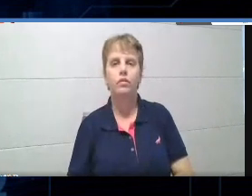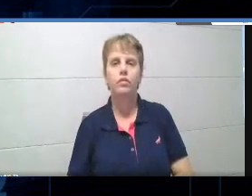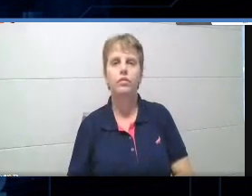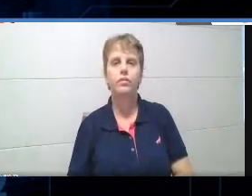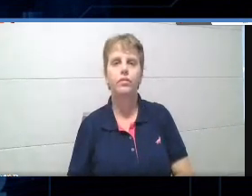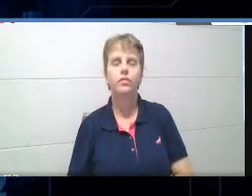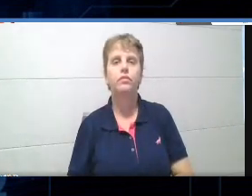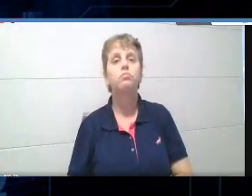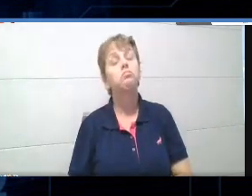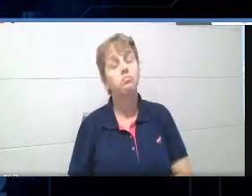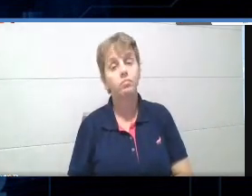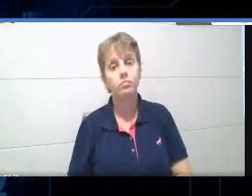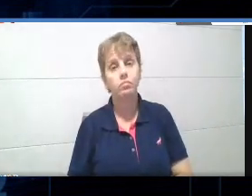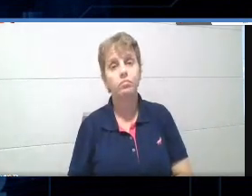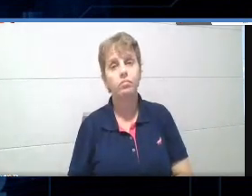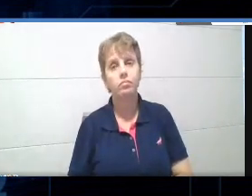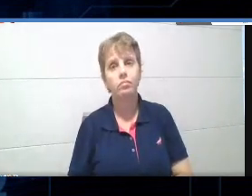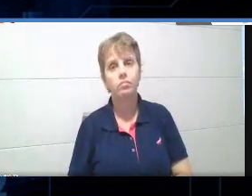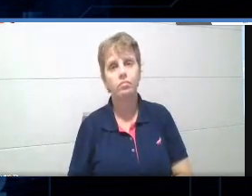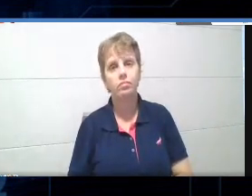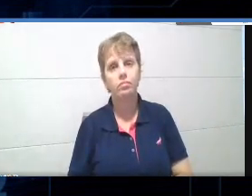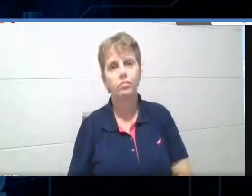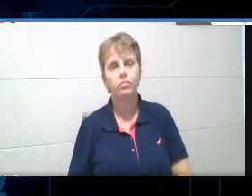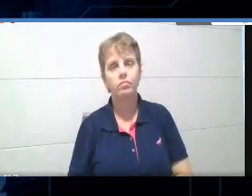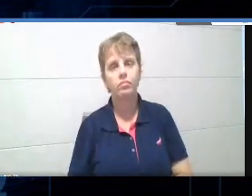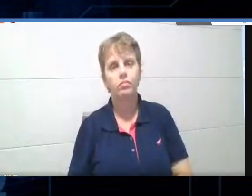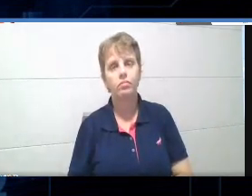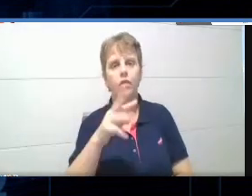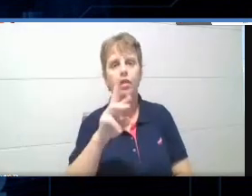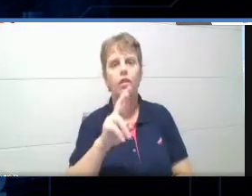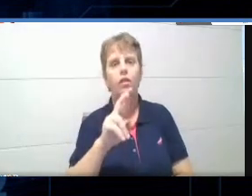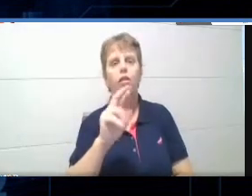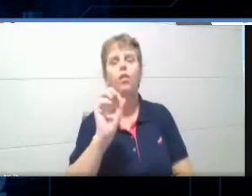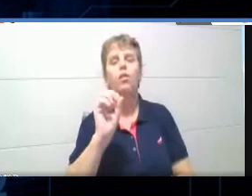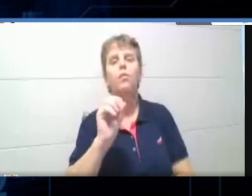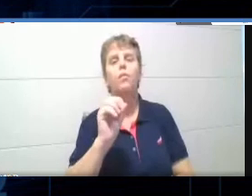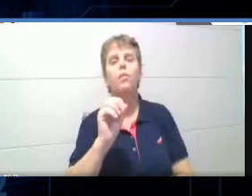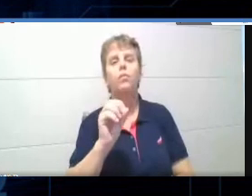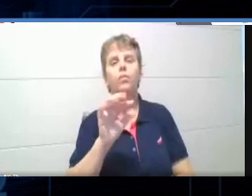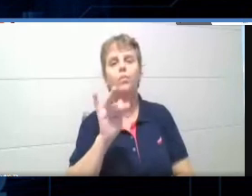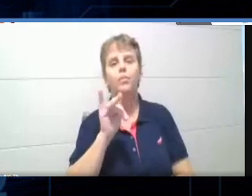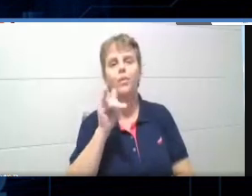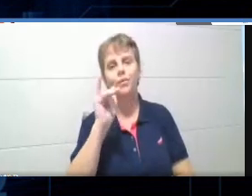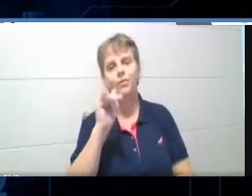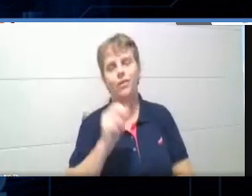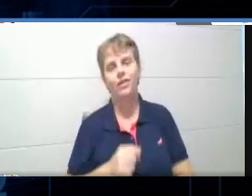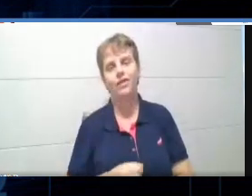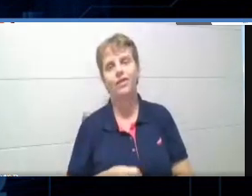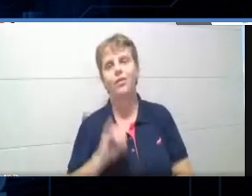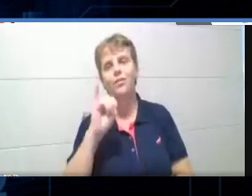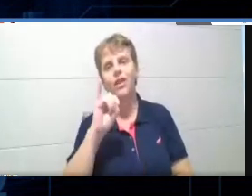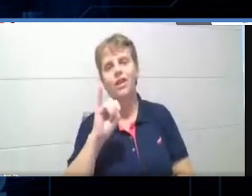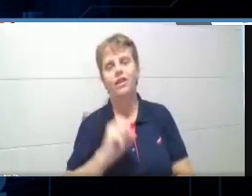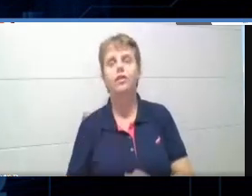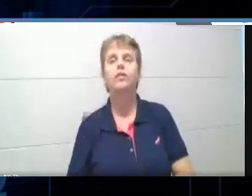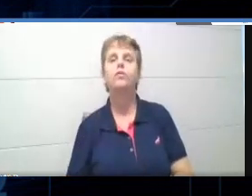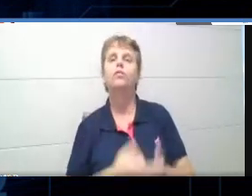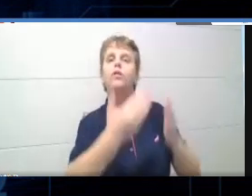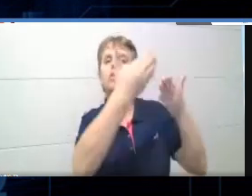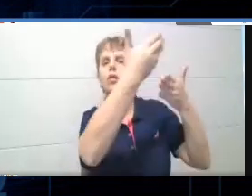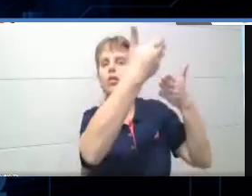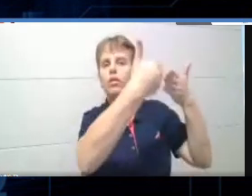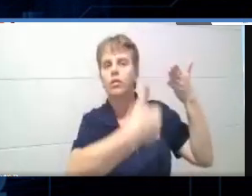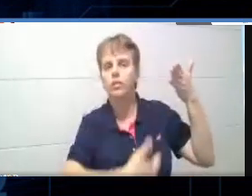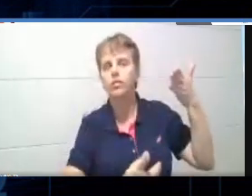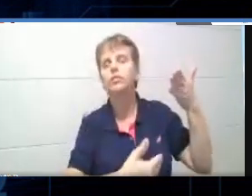Bom, gente, esse Profi com I, foi o lance do aluno ali e tal, foi bem interessante. Vou trazer pra vocês o roteirinho da nossa, da